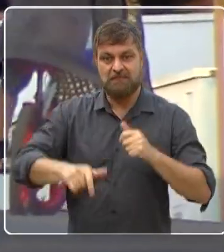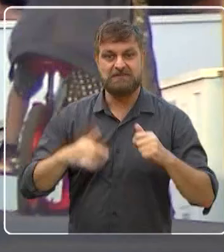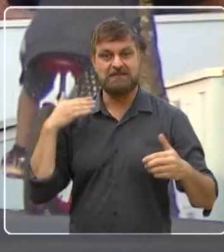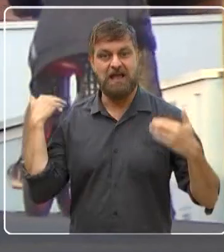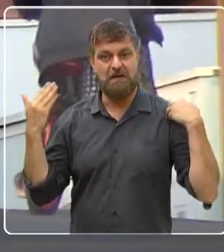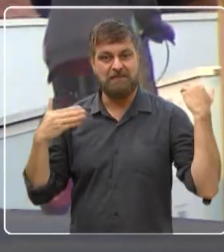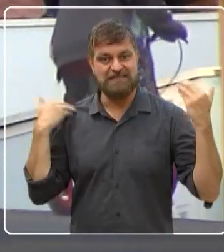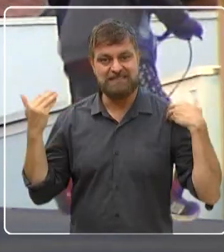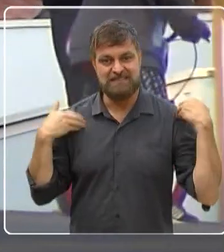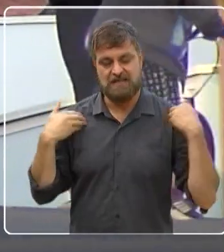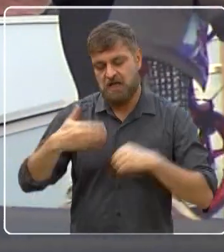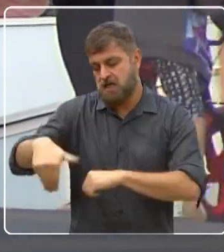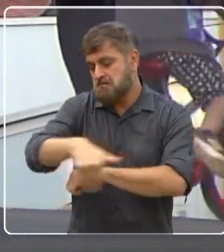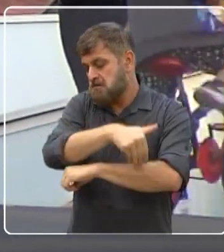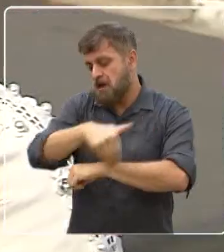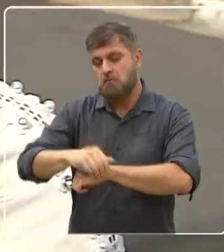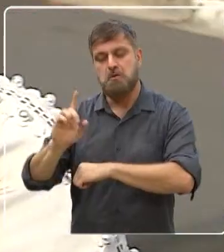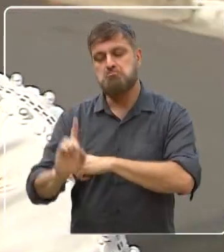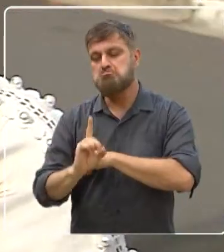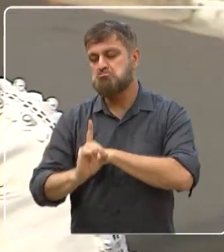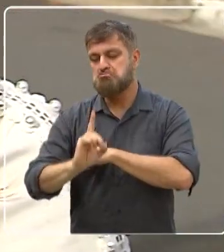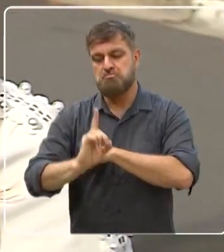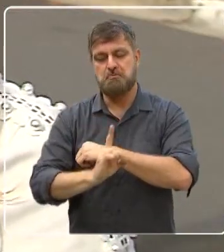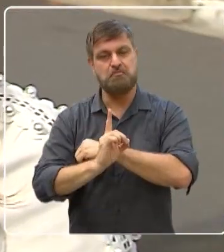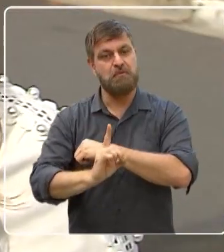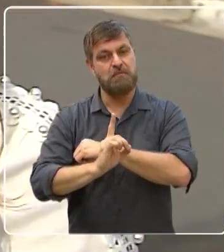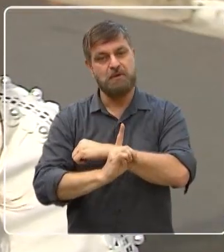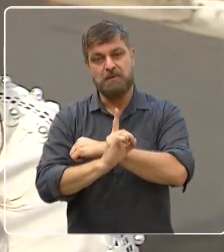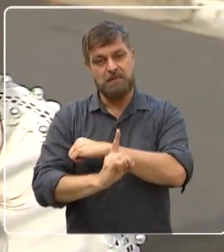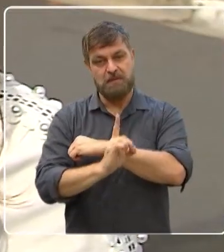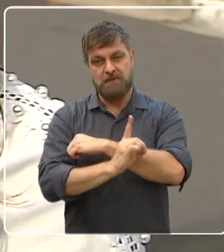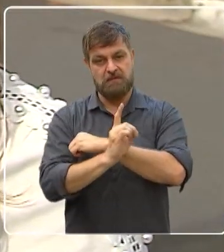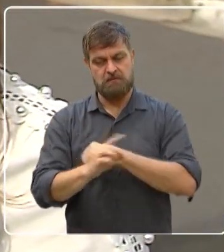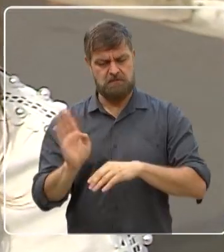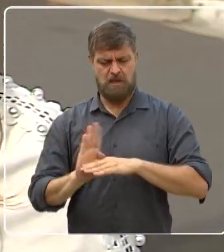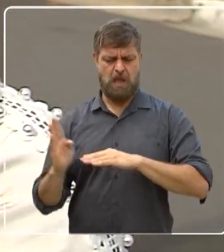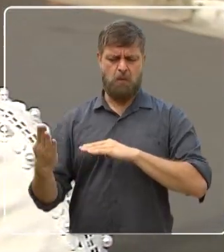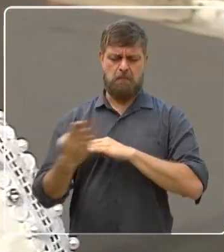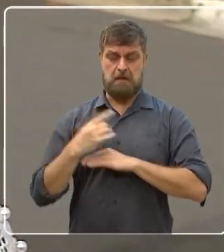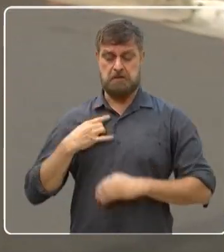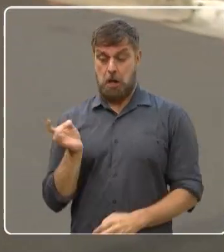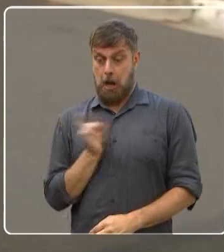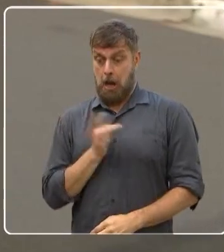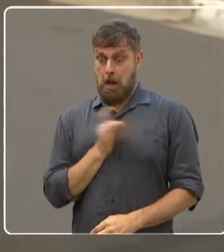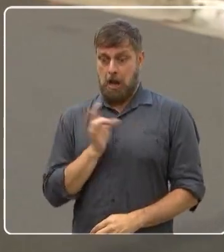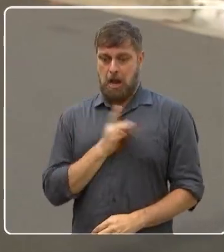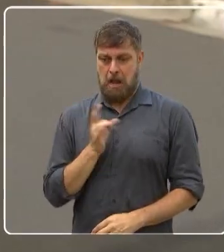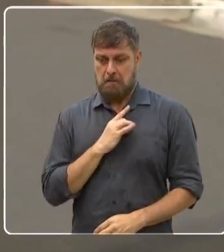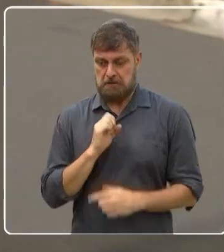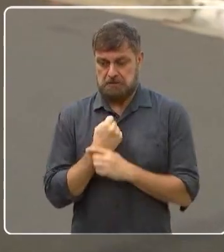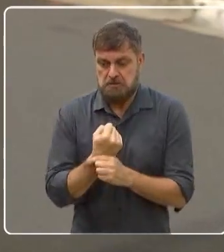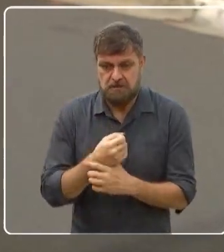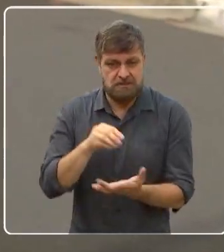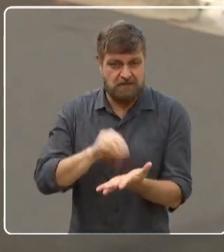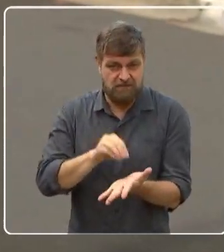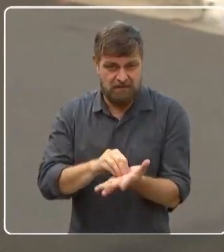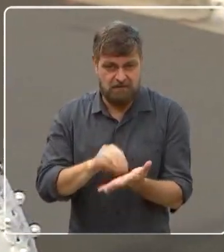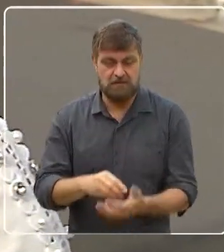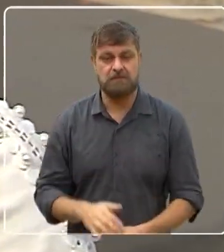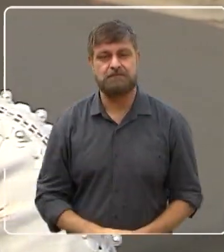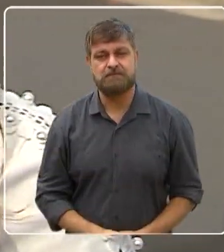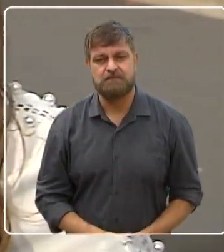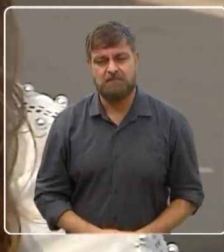gente que passeia na rua tranquilamente. Então, não é um bairro, assim, que a gente fica totalmente inseguro de morar.